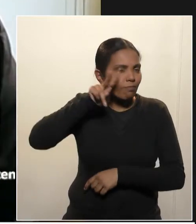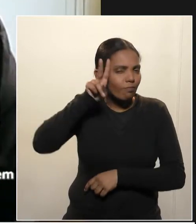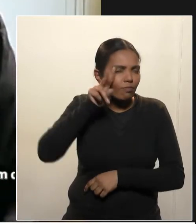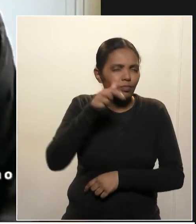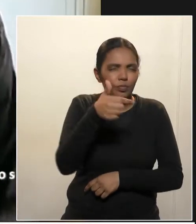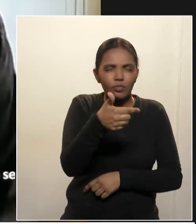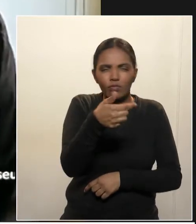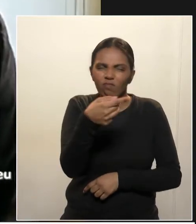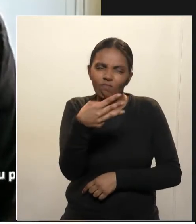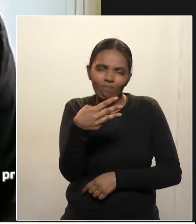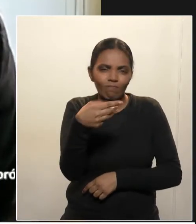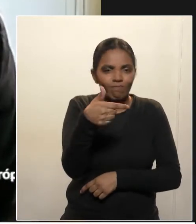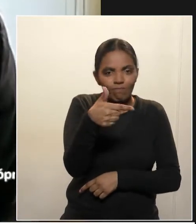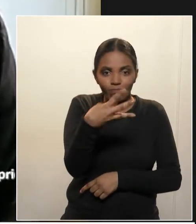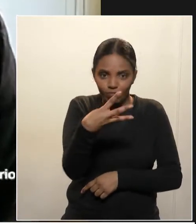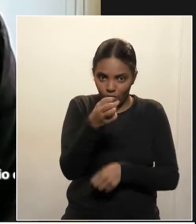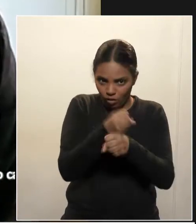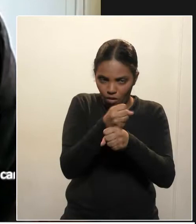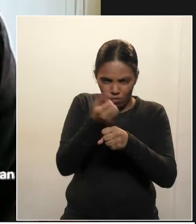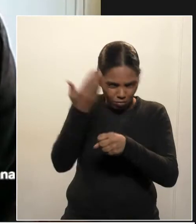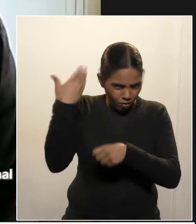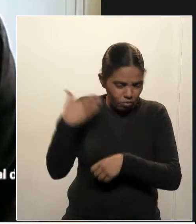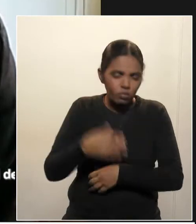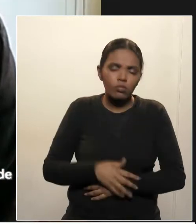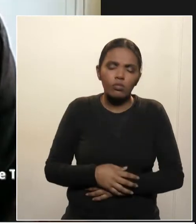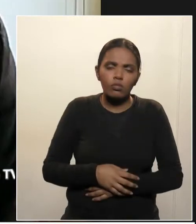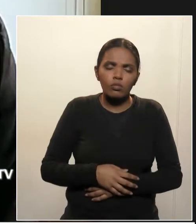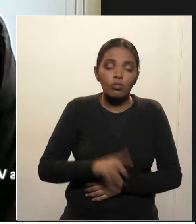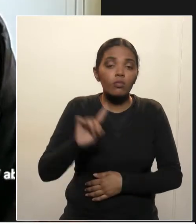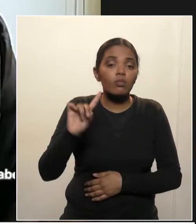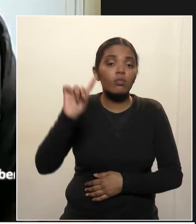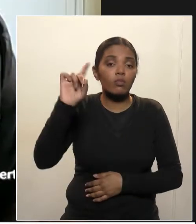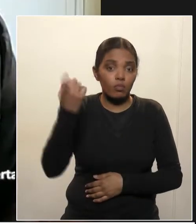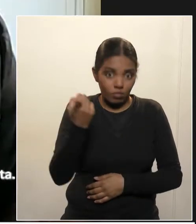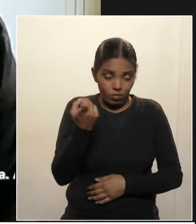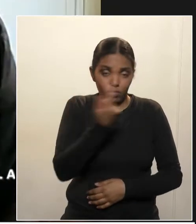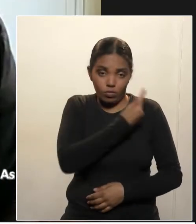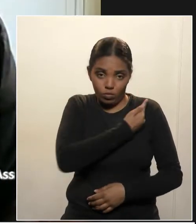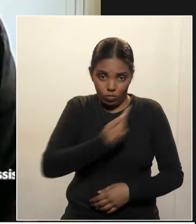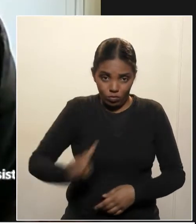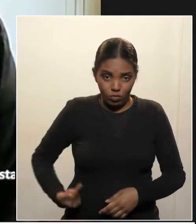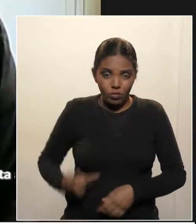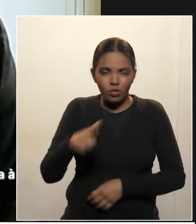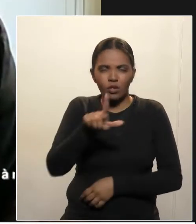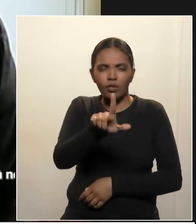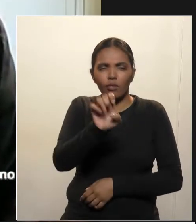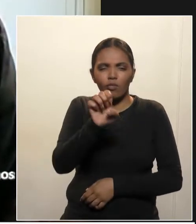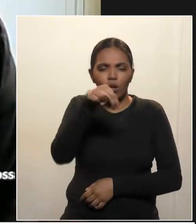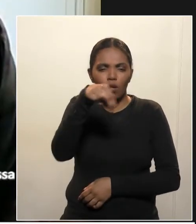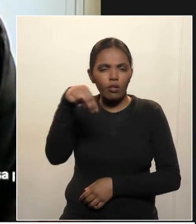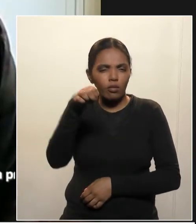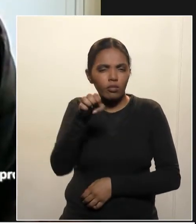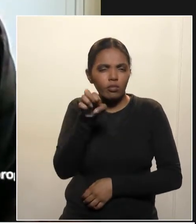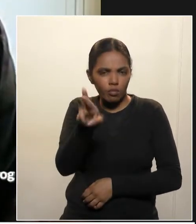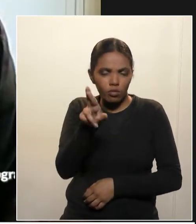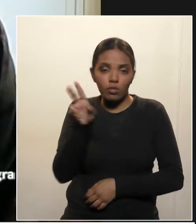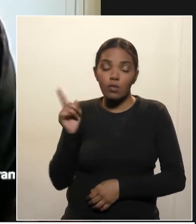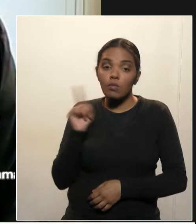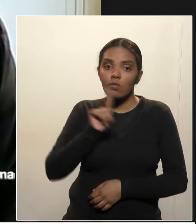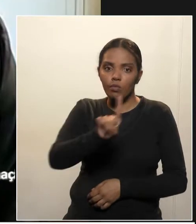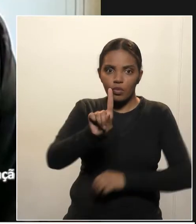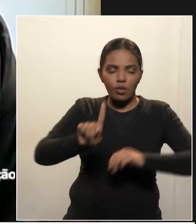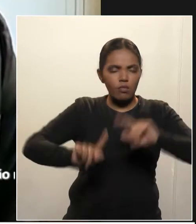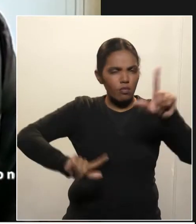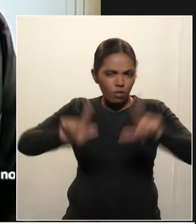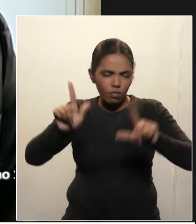três, vinte e quatro anos atrás, o ex-governador Jaime Lerne, ele vinha para televisão, talvez os mais jovens não se